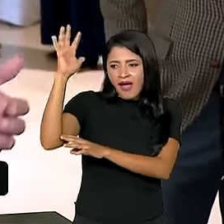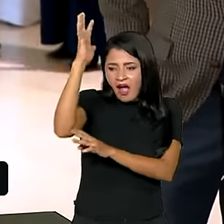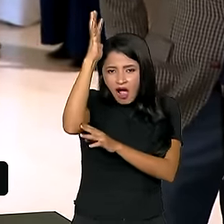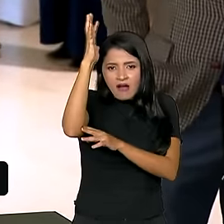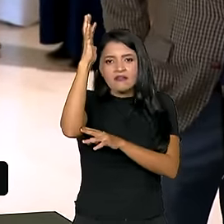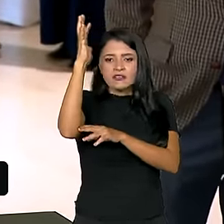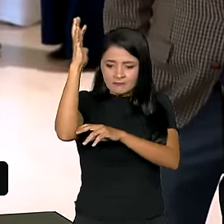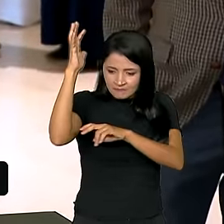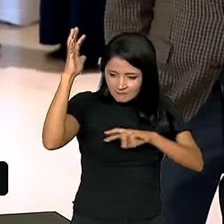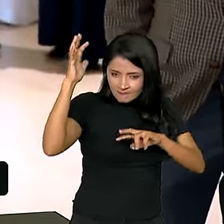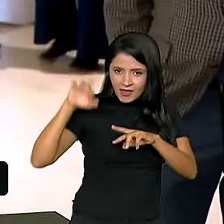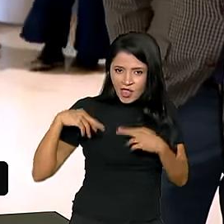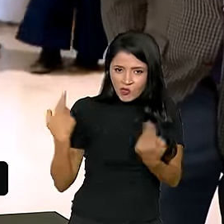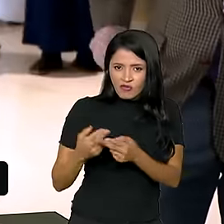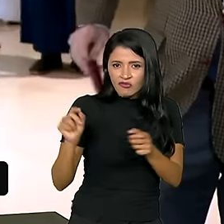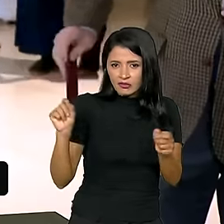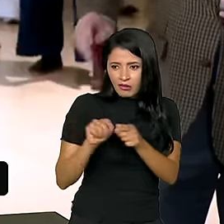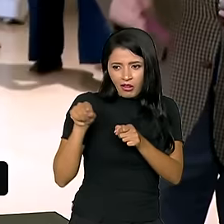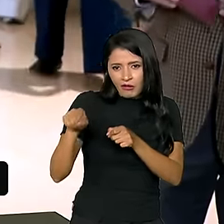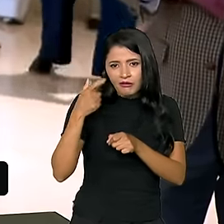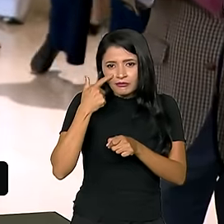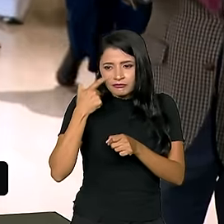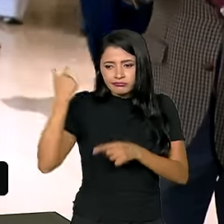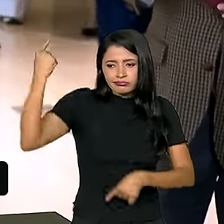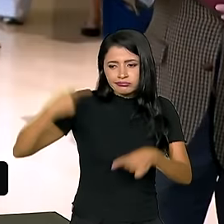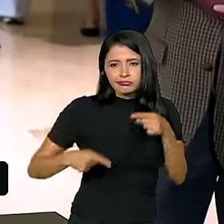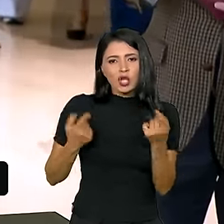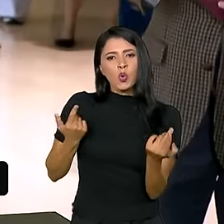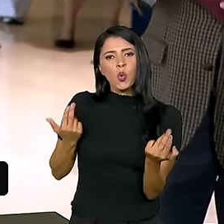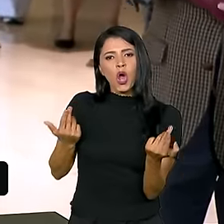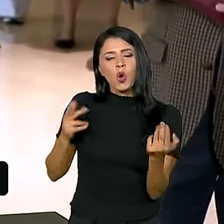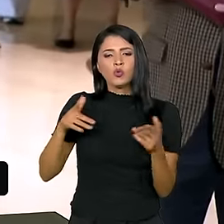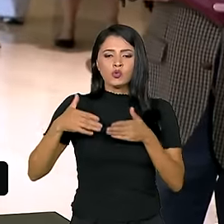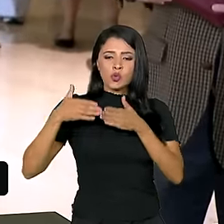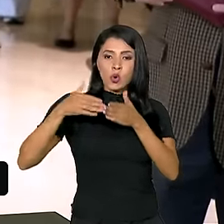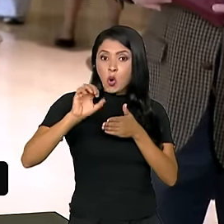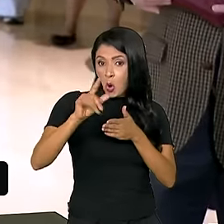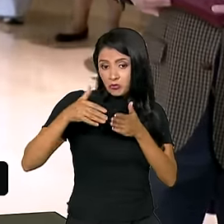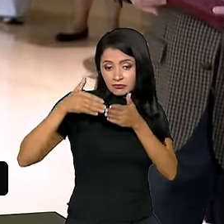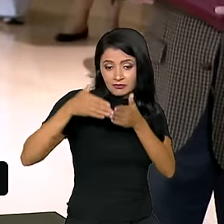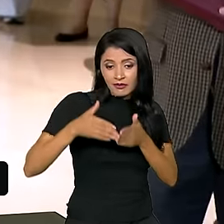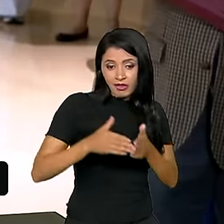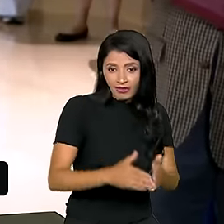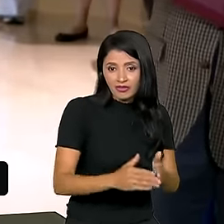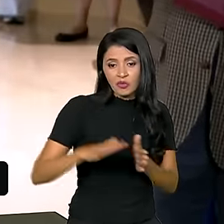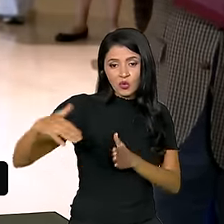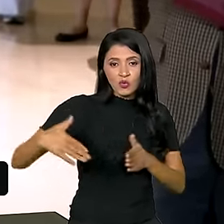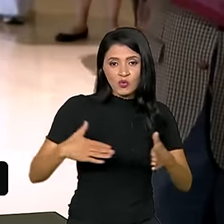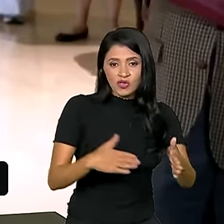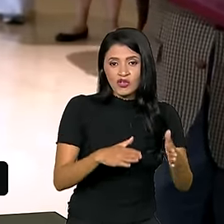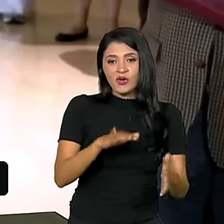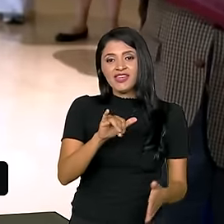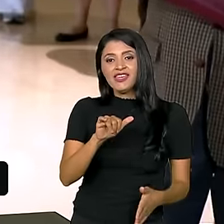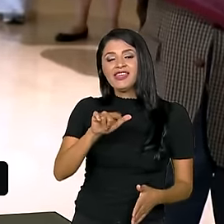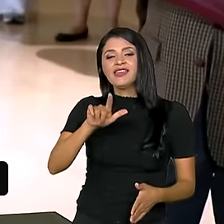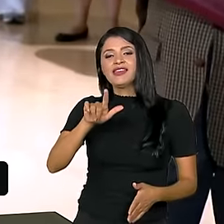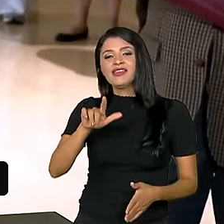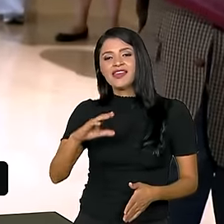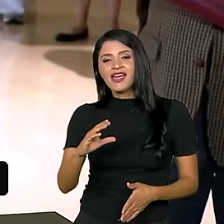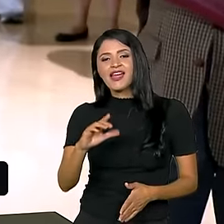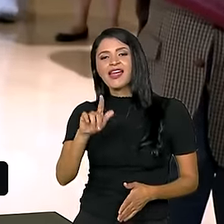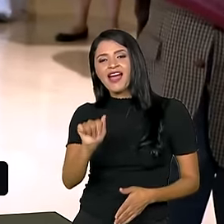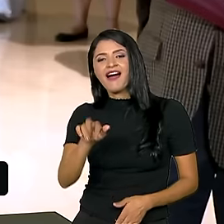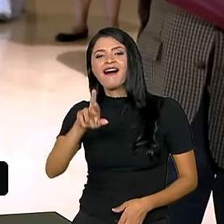árvore e discutir os assuntos do mesmo jeito ou fazer numa canoa no Igarapé. Essa vai ser a nossa COP,